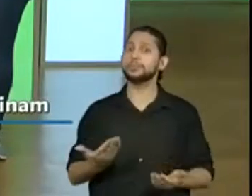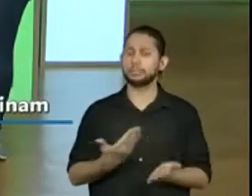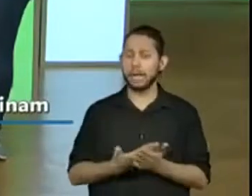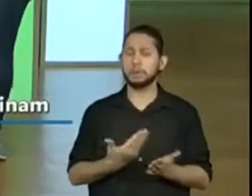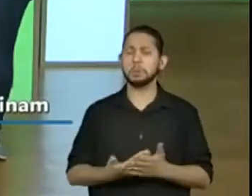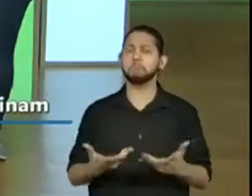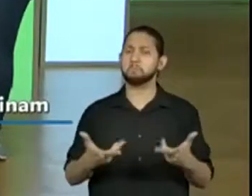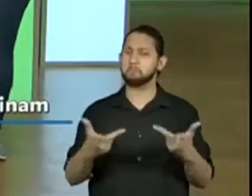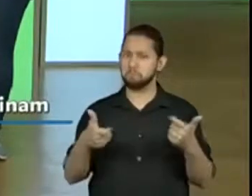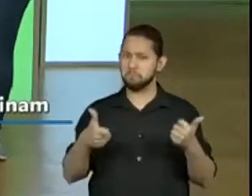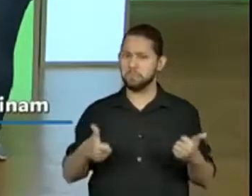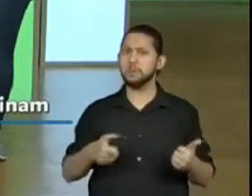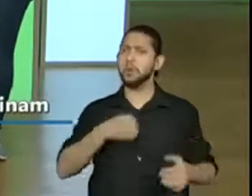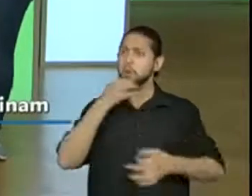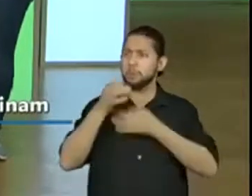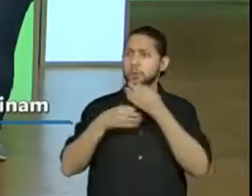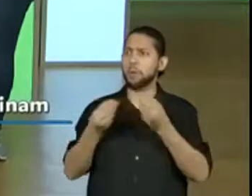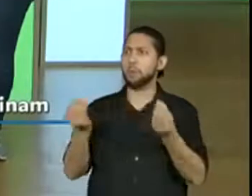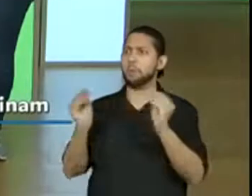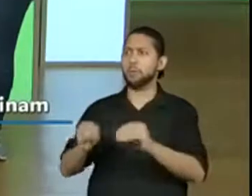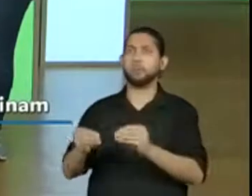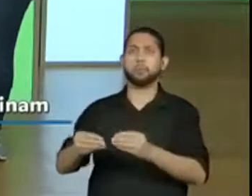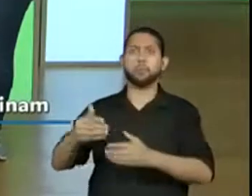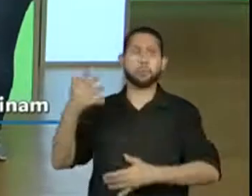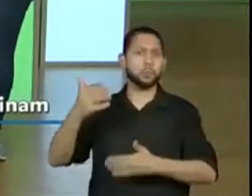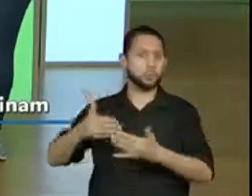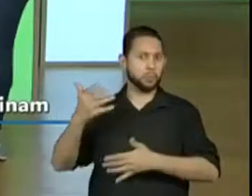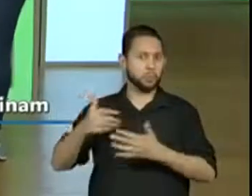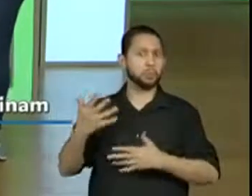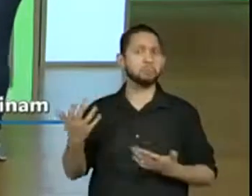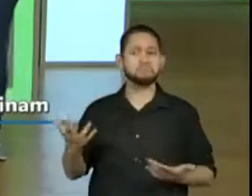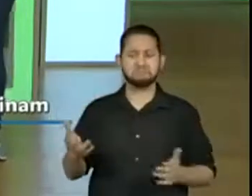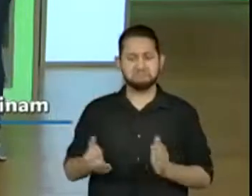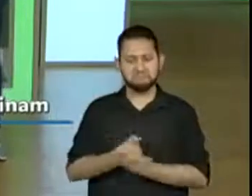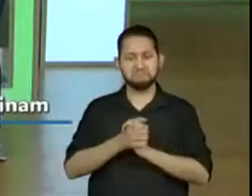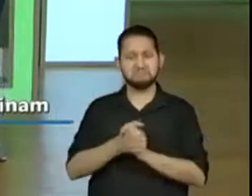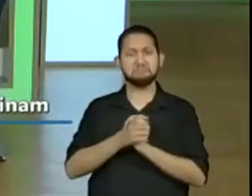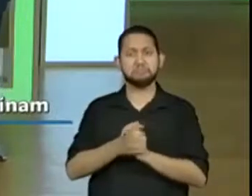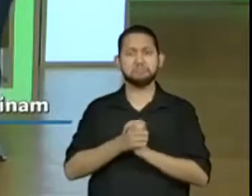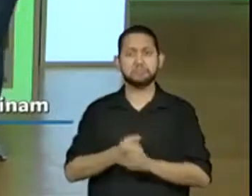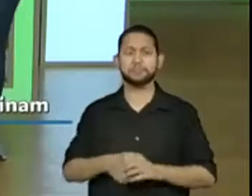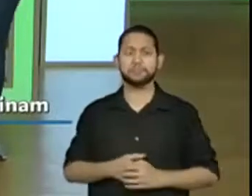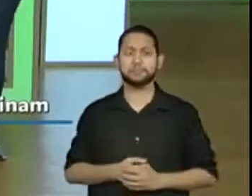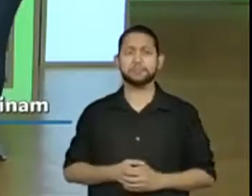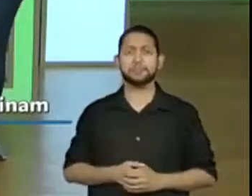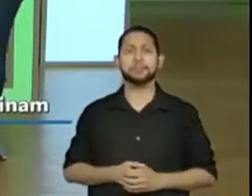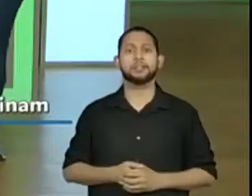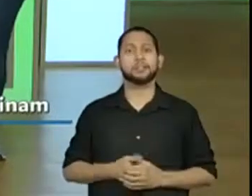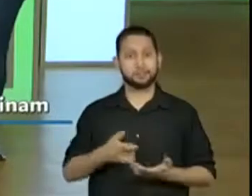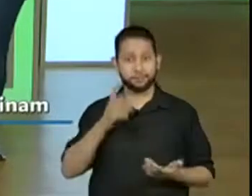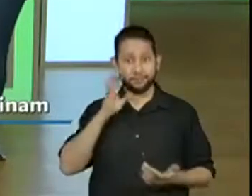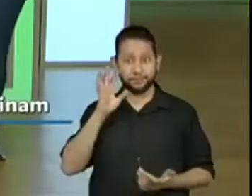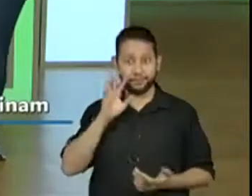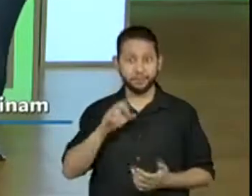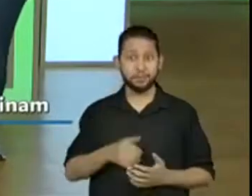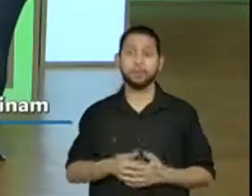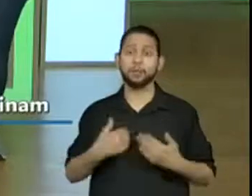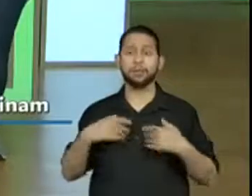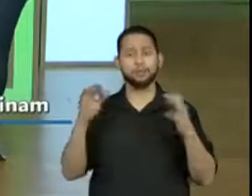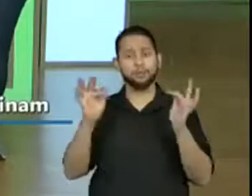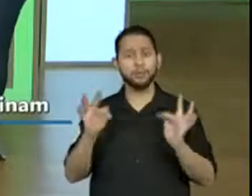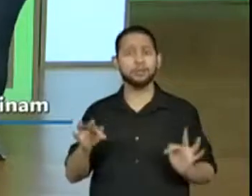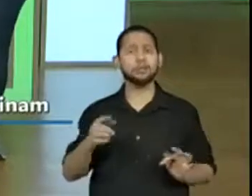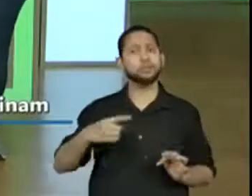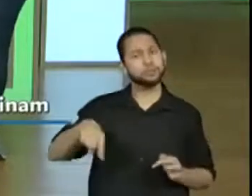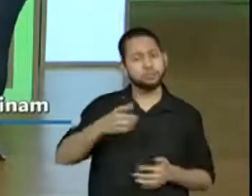arrasando, né, professora? Eles estão. Quatro anos sempre arrasa em todas as aulas, mas, né, assim, em específico... É, nossa, está demais. Que legal. Estou muito feliz deles